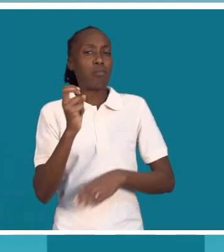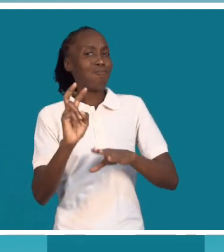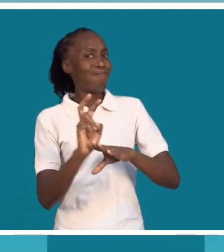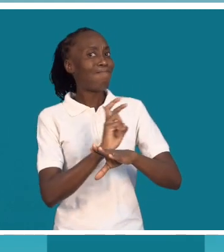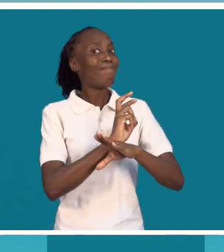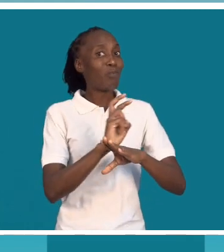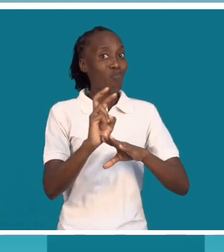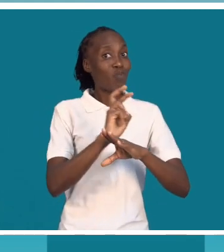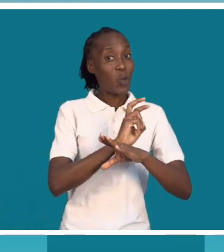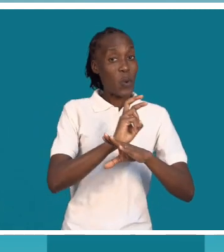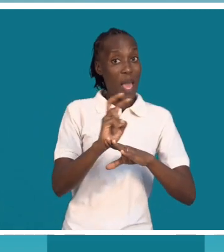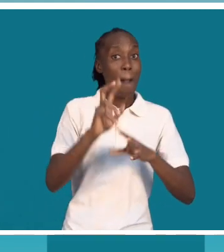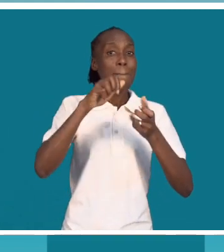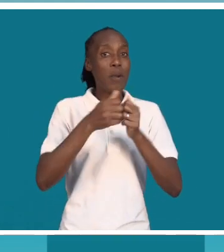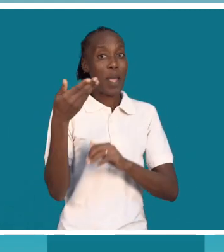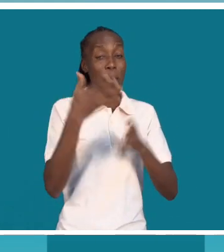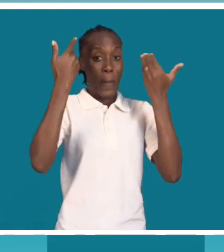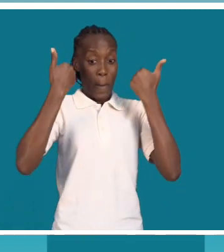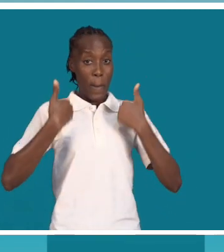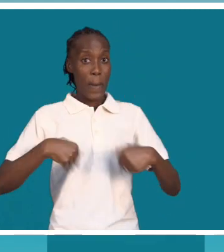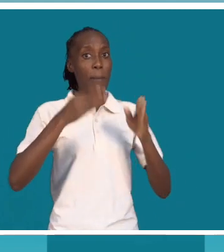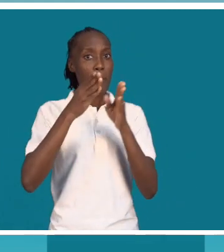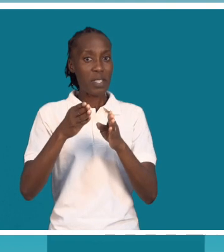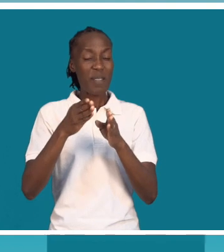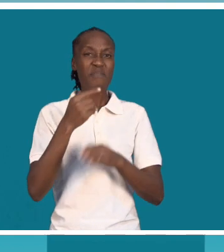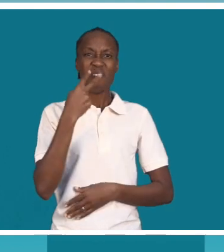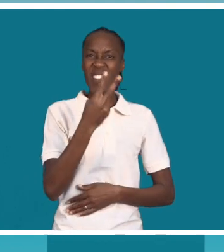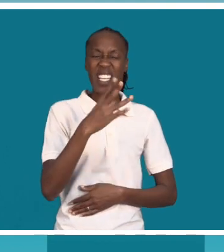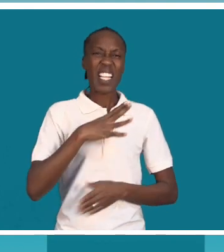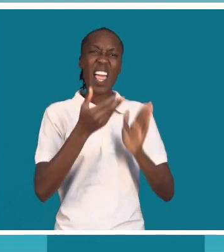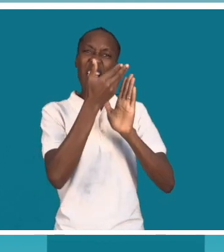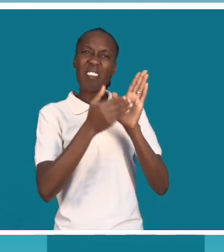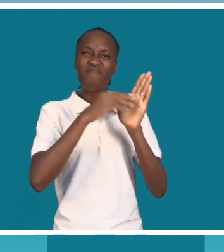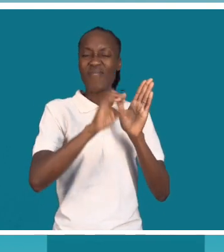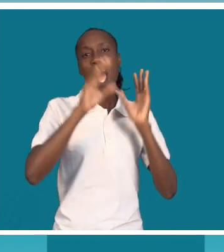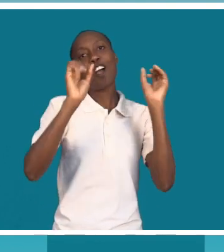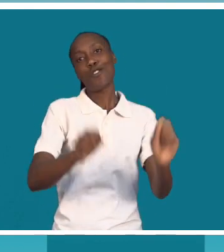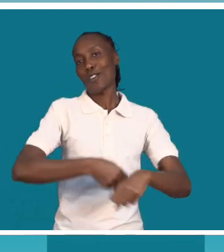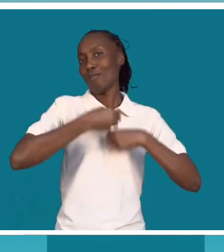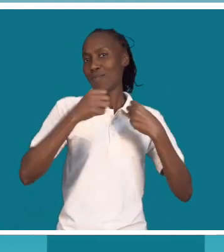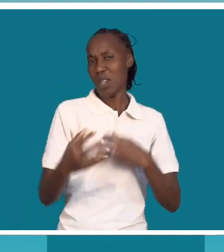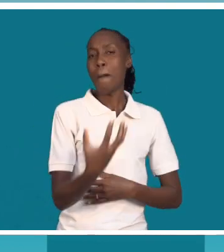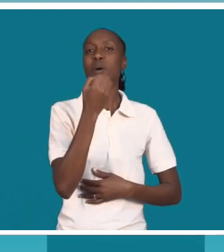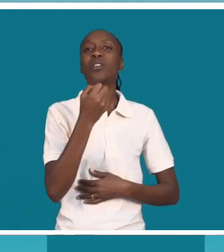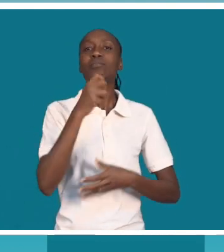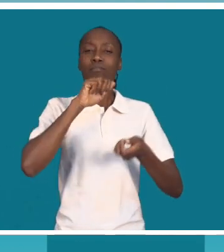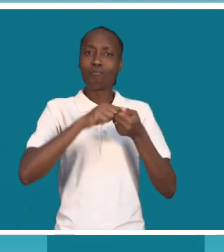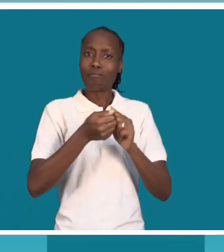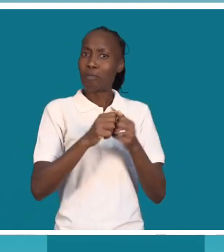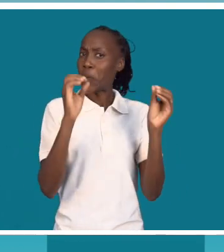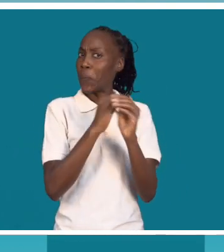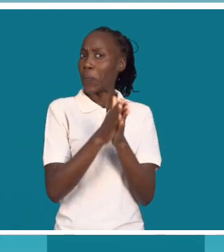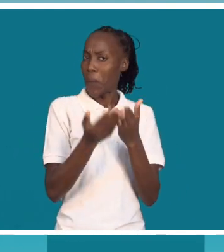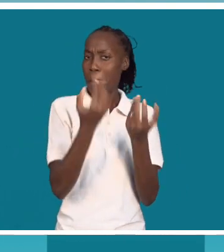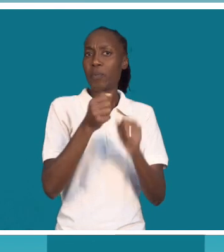Então, vai-se controlando este corpo estranho. Nesta fase, não há necessidade de se remover porque não há efeitos diretos da presença